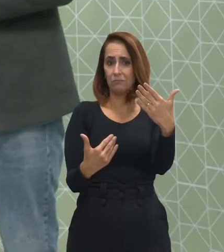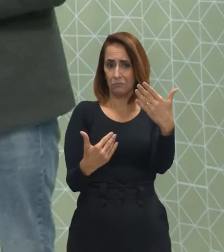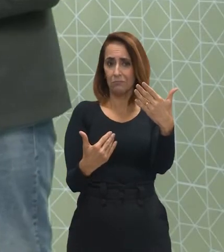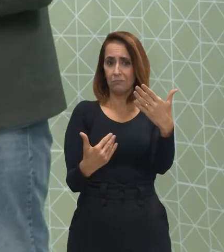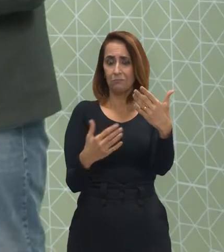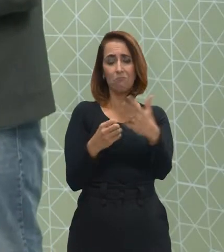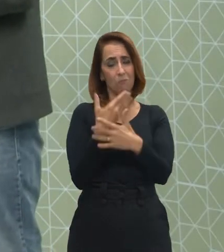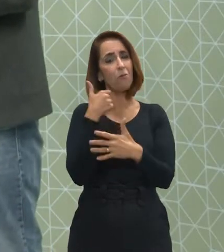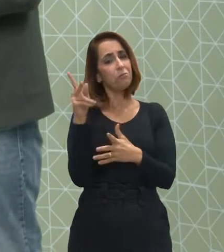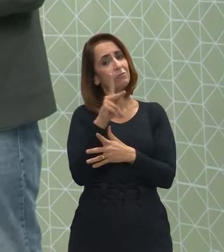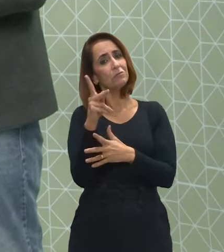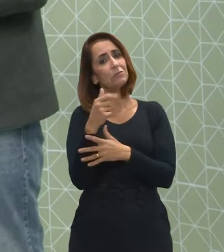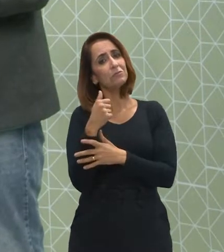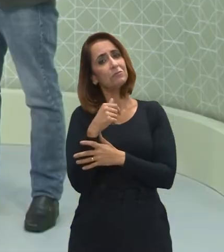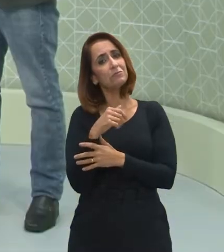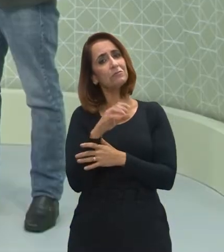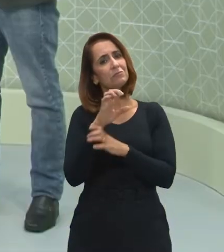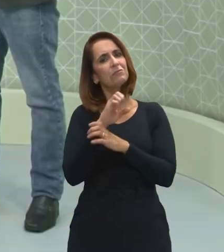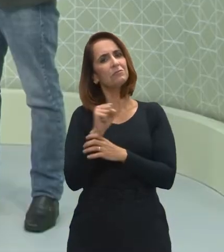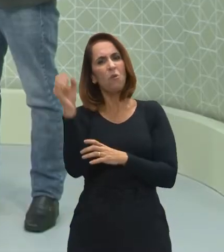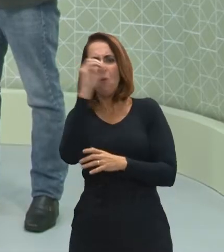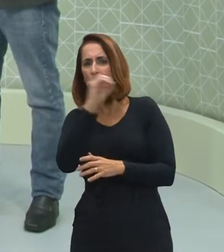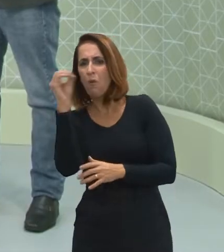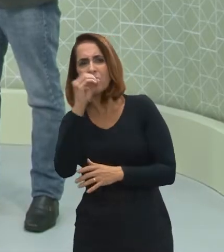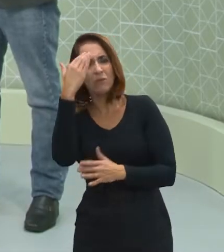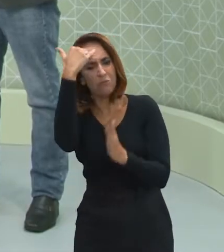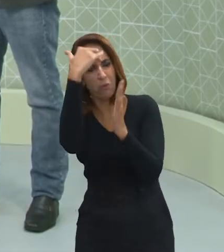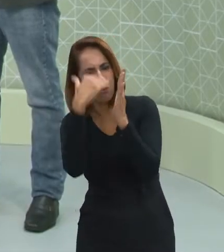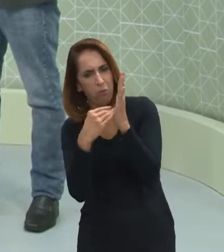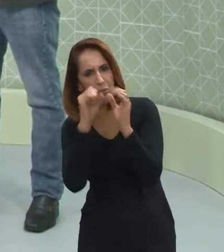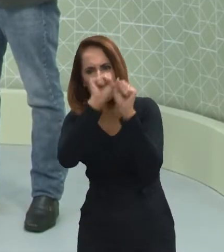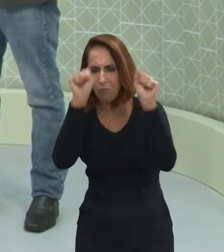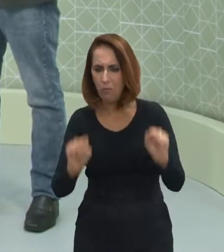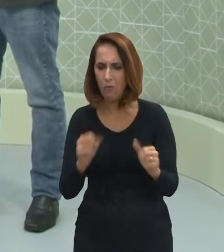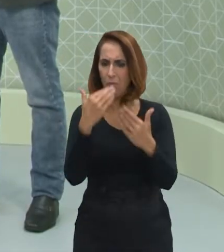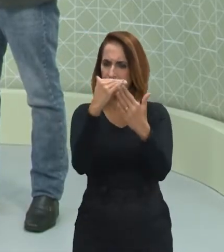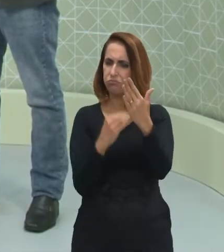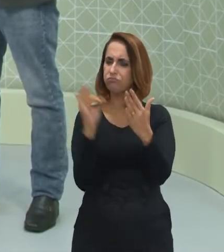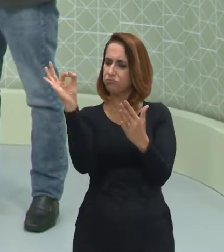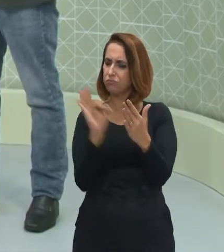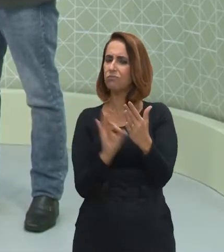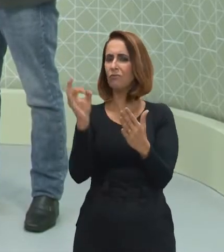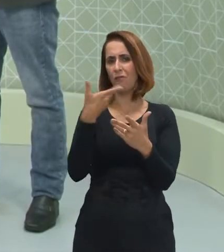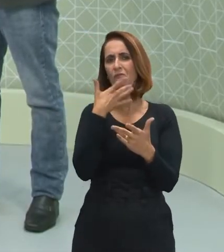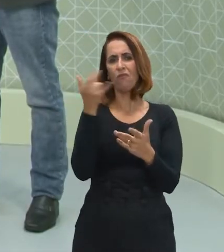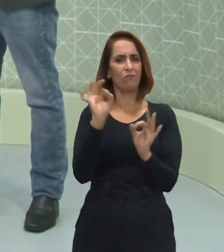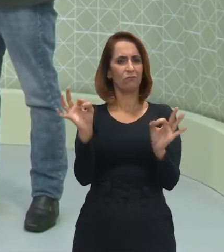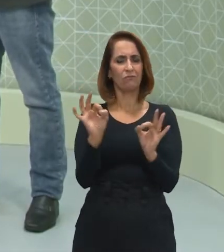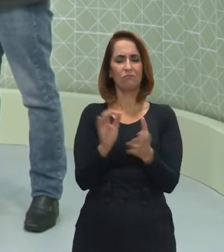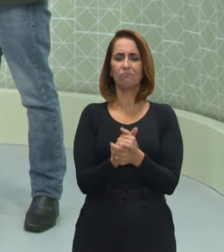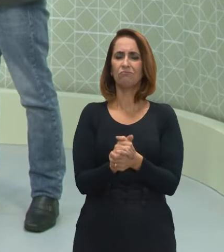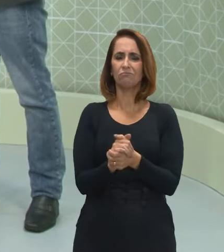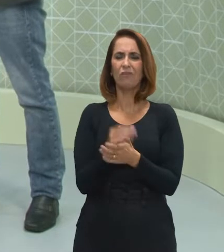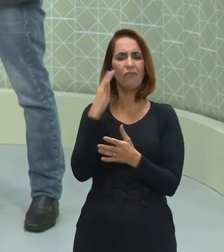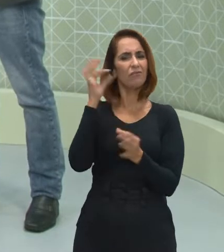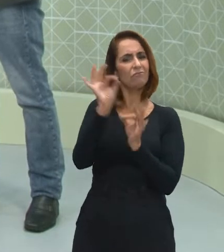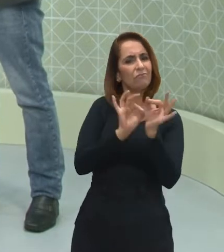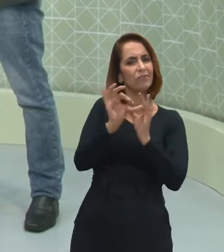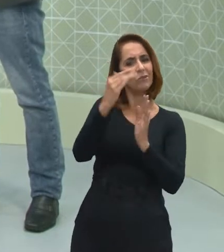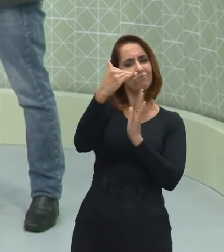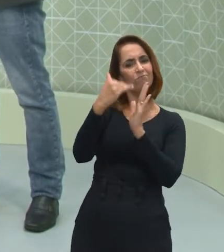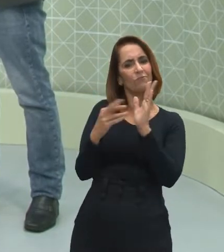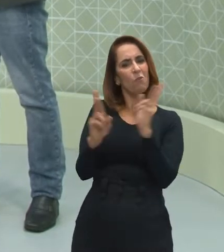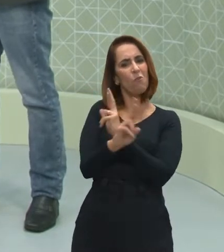Muito bom, professor. Excelente essa sistematização por meio da porcentagem. Ele vai daí fazendo uma